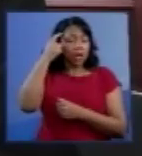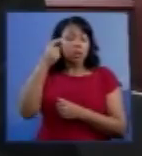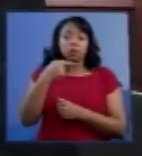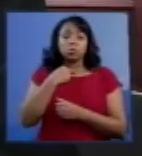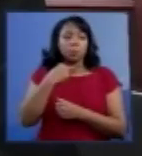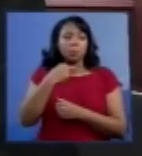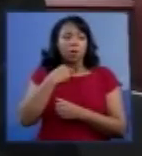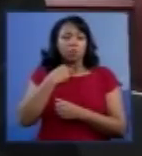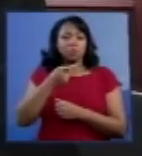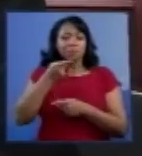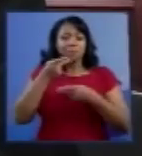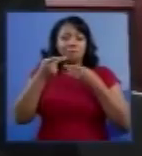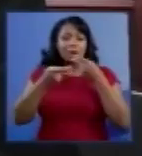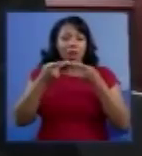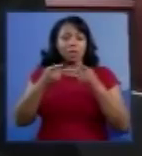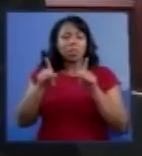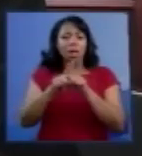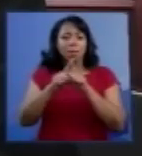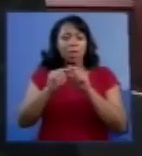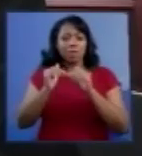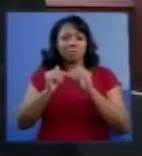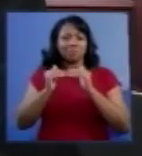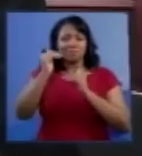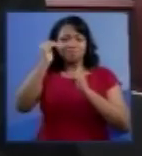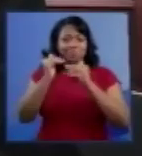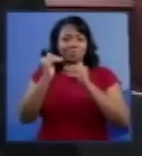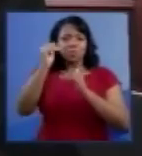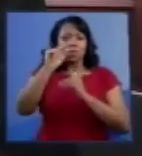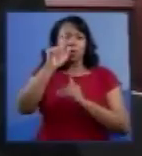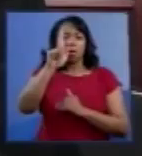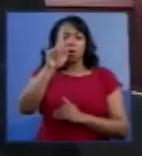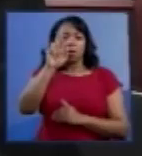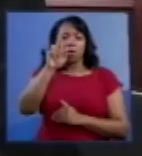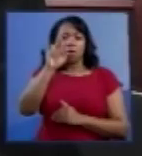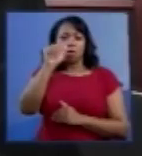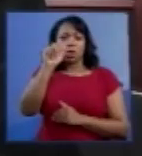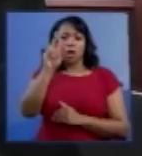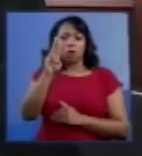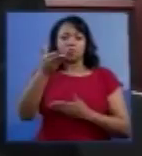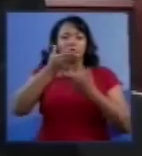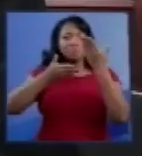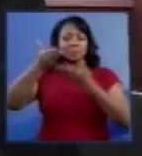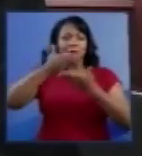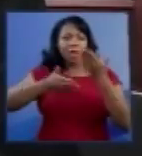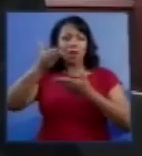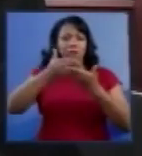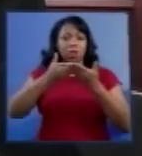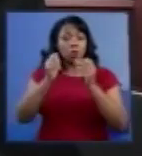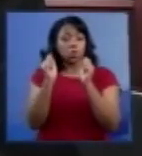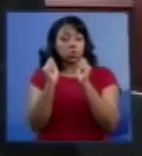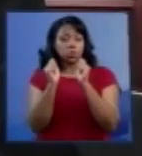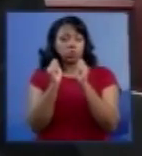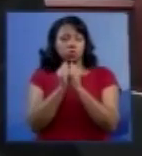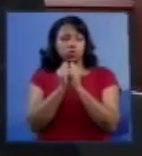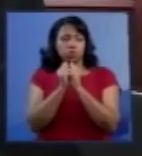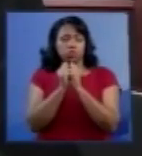pode aquilatar o grau de relação dela com